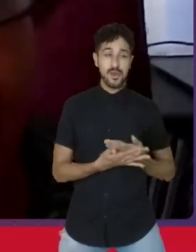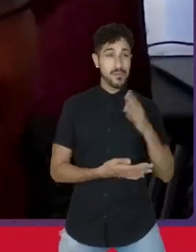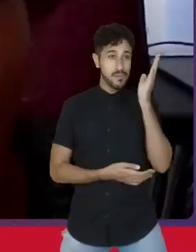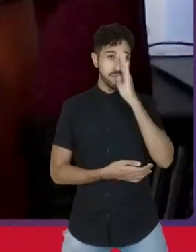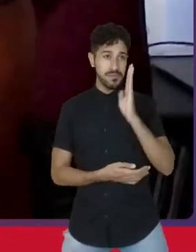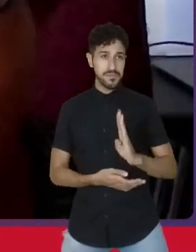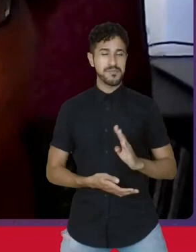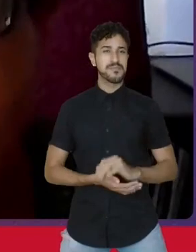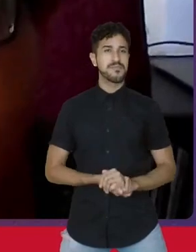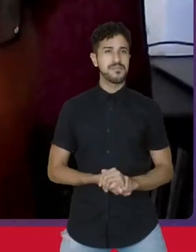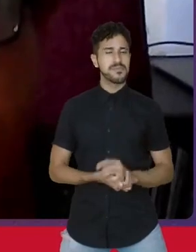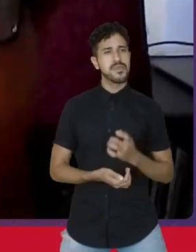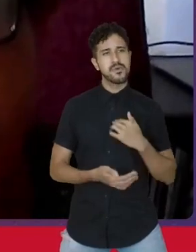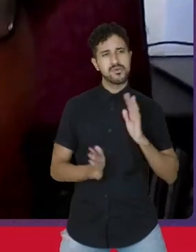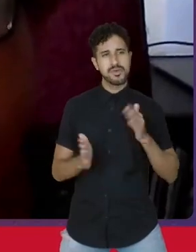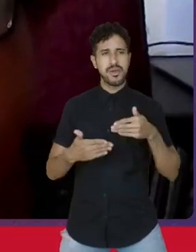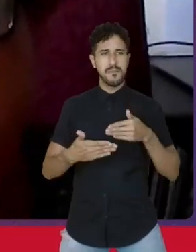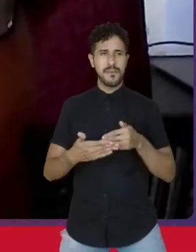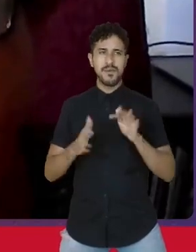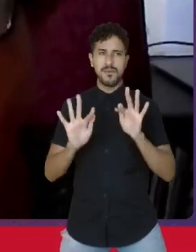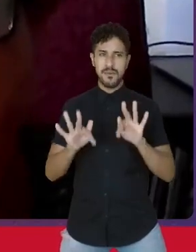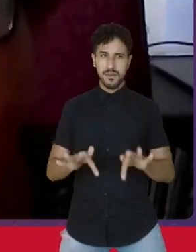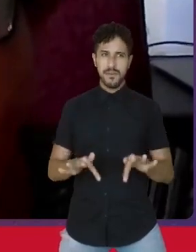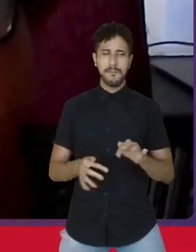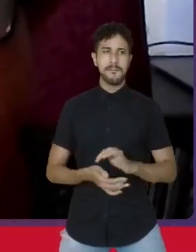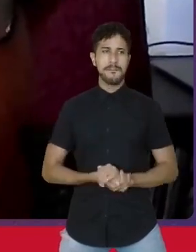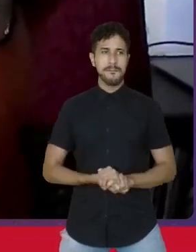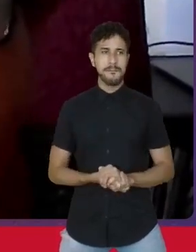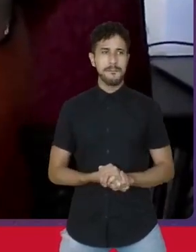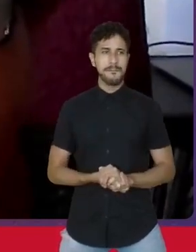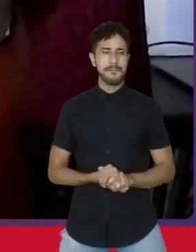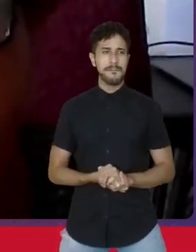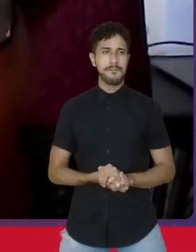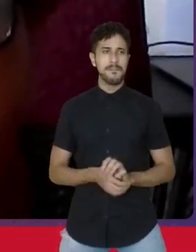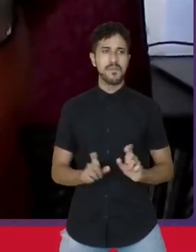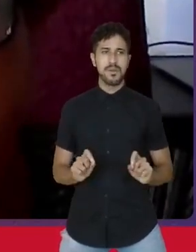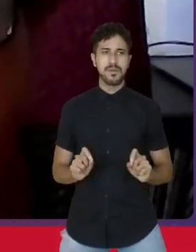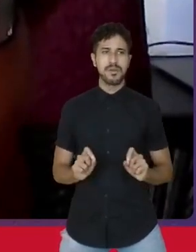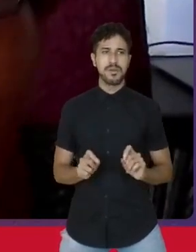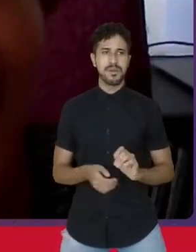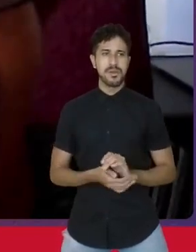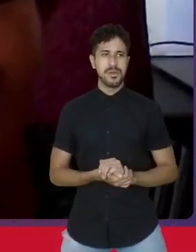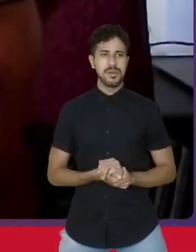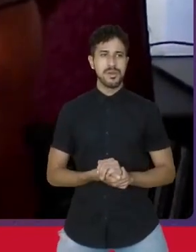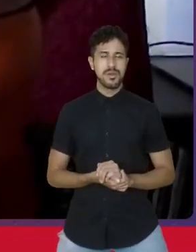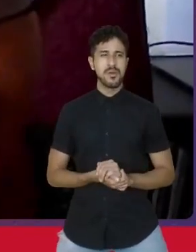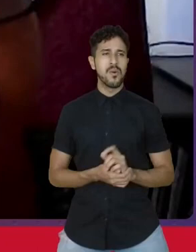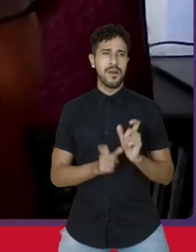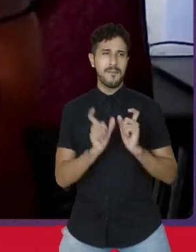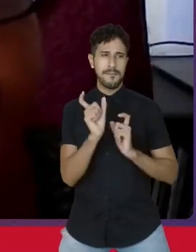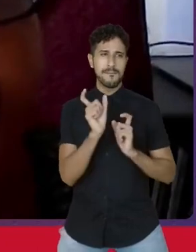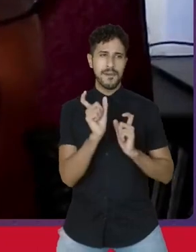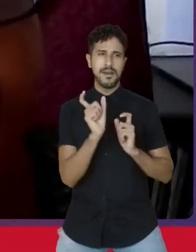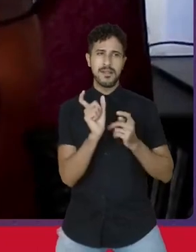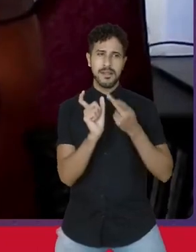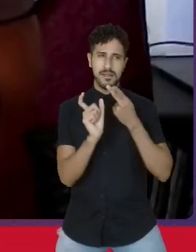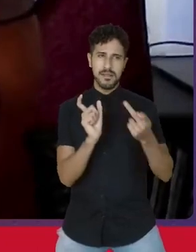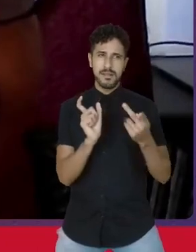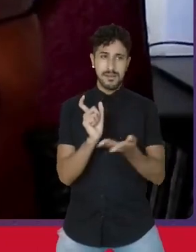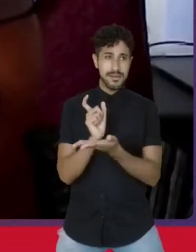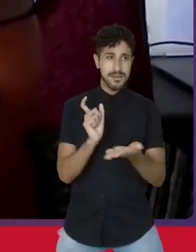Vou finalizar com uma palavra de ordem,